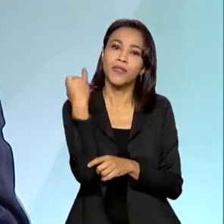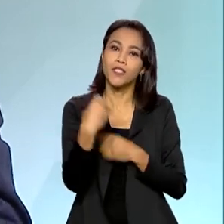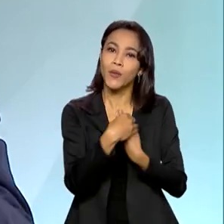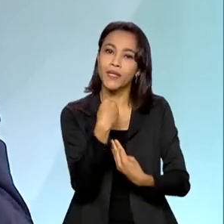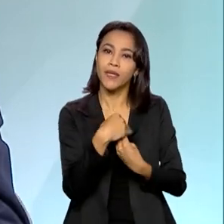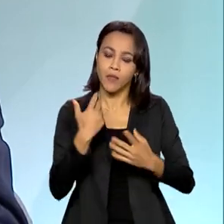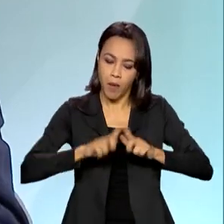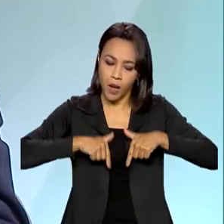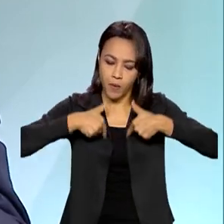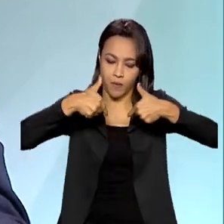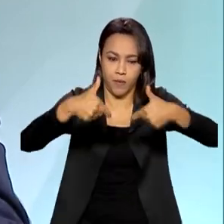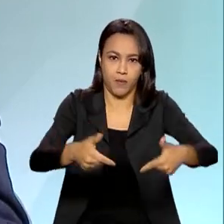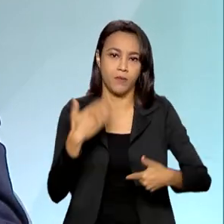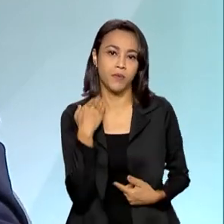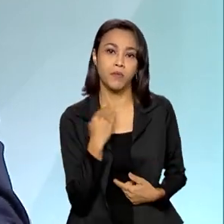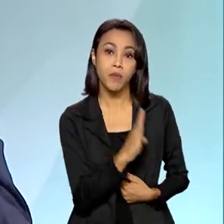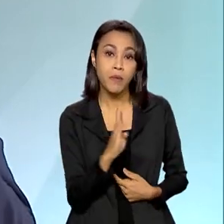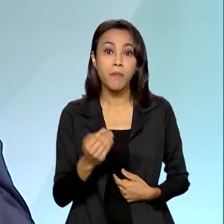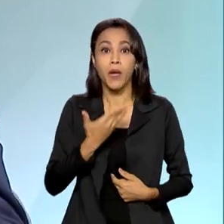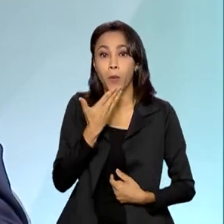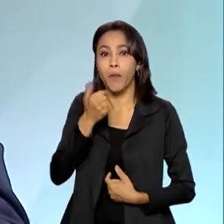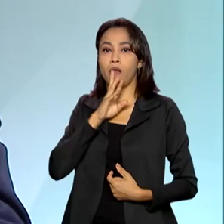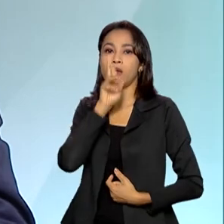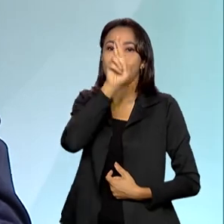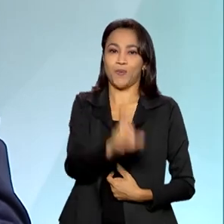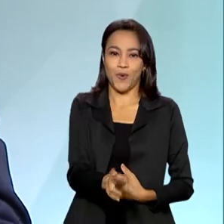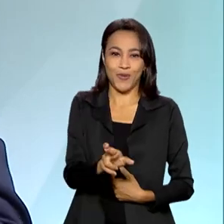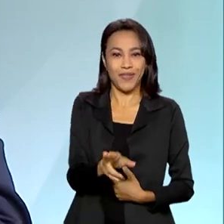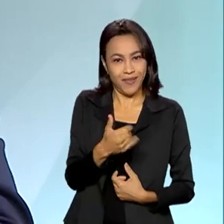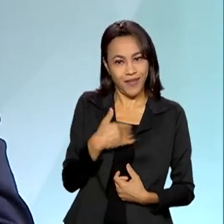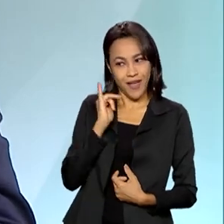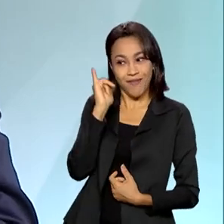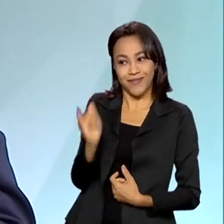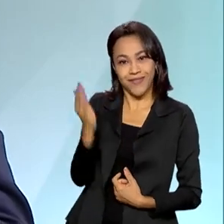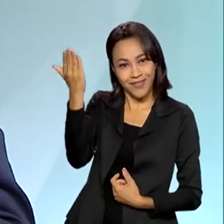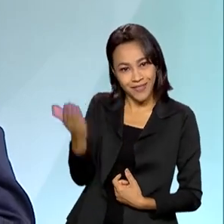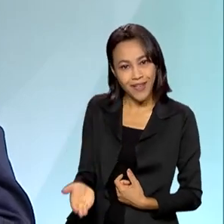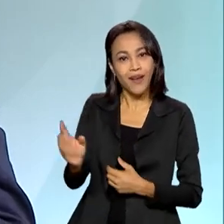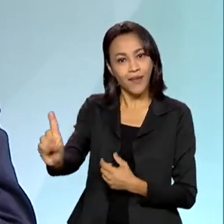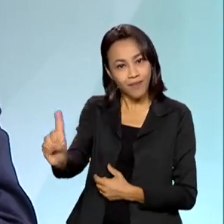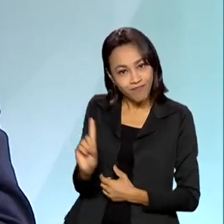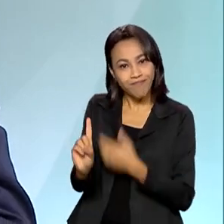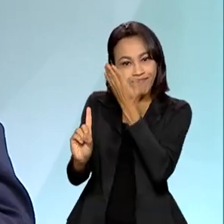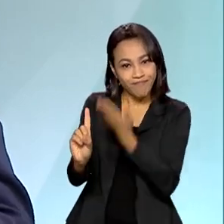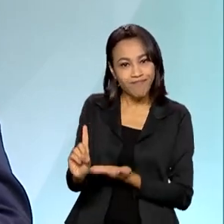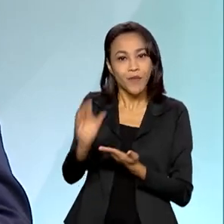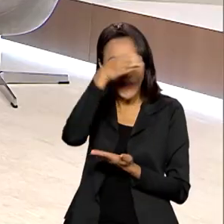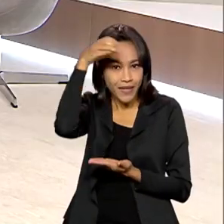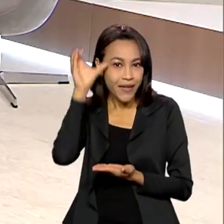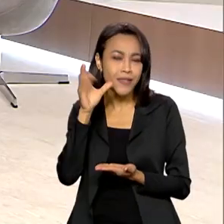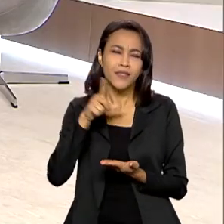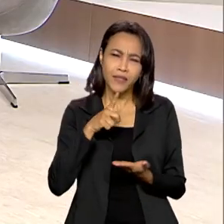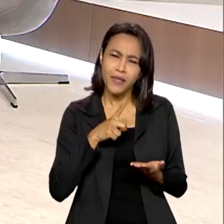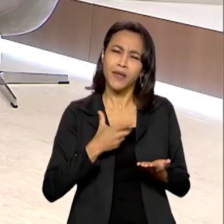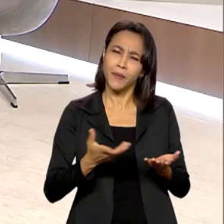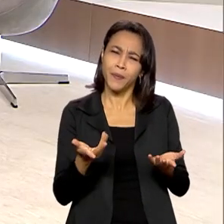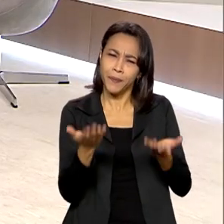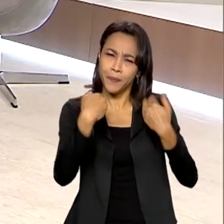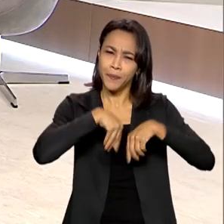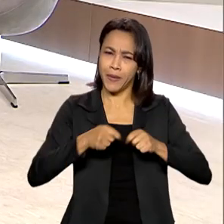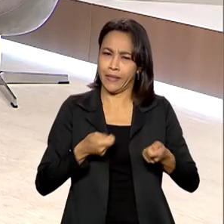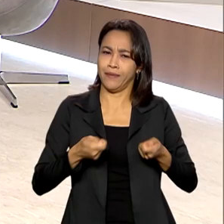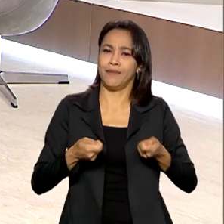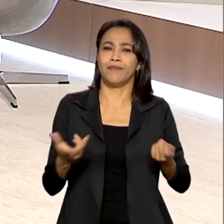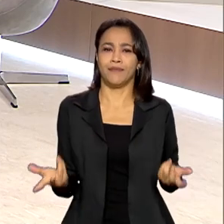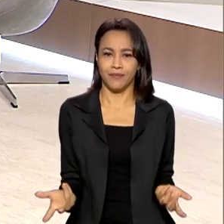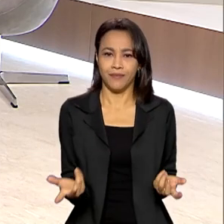em relação a buscar o melhor resultado para o nosso acionista através de dividendos. Tem que buscar um equilíbrio, né? Buscar um equilíbrio. outro lado, Roberto, nós